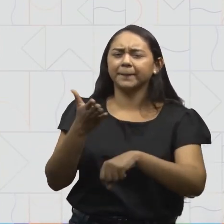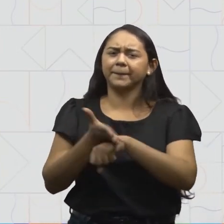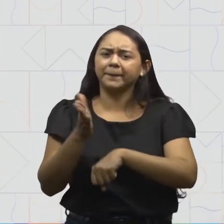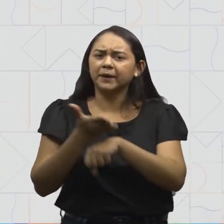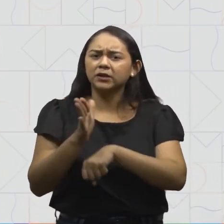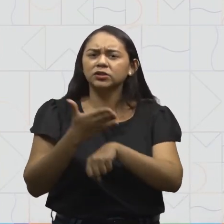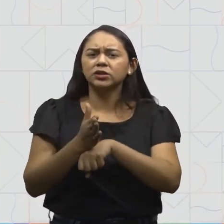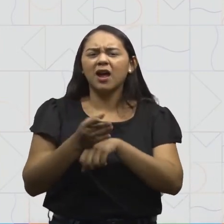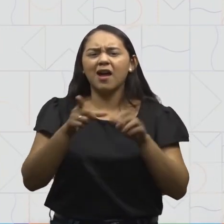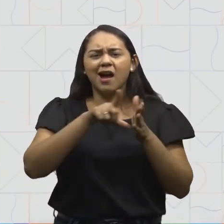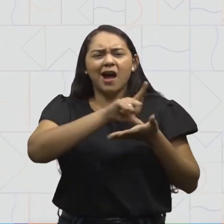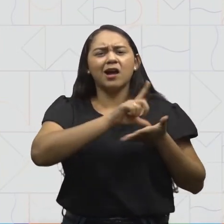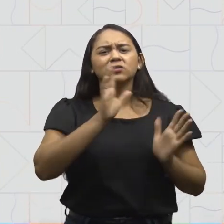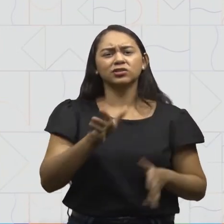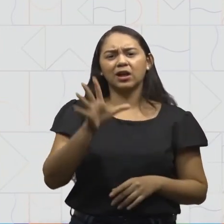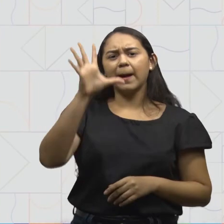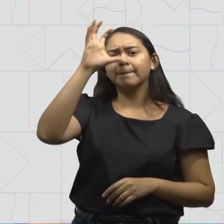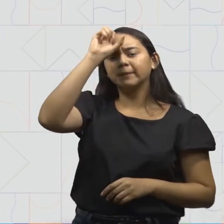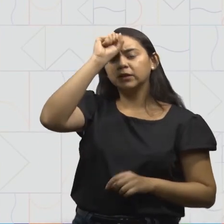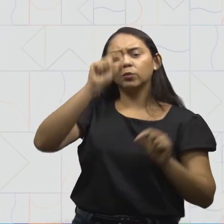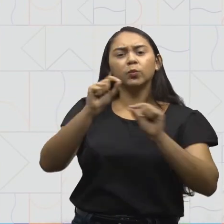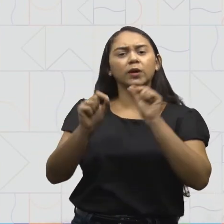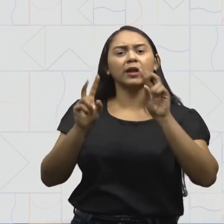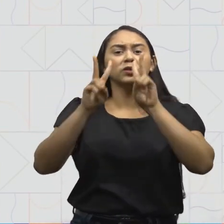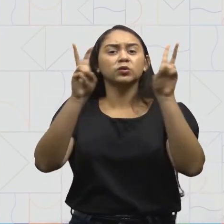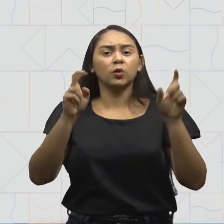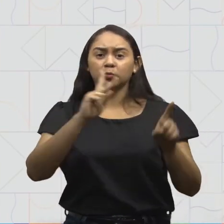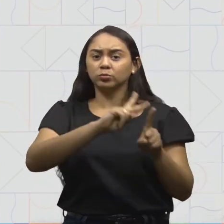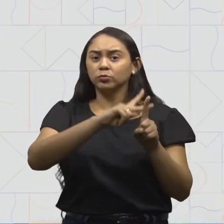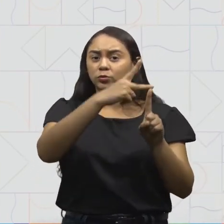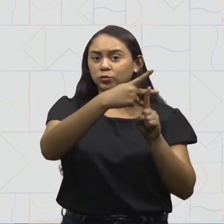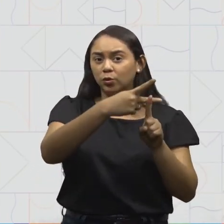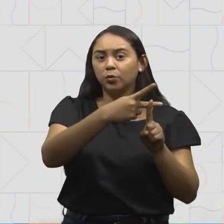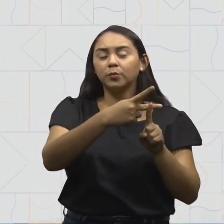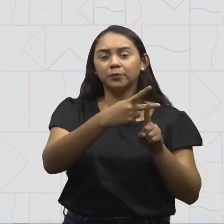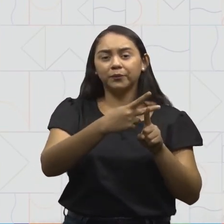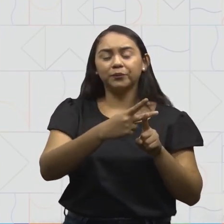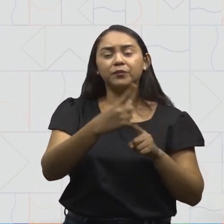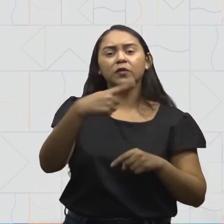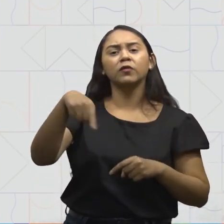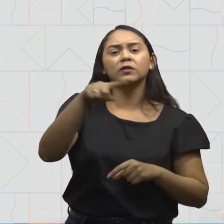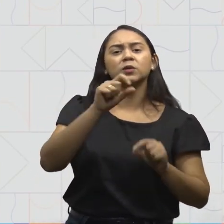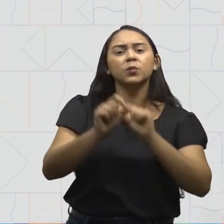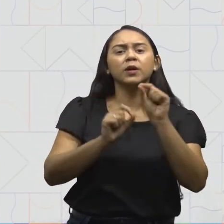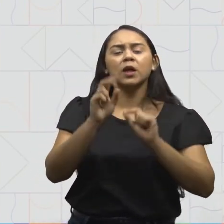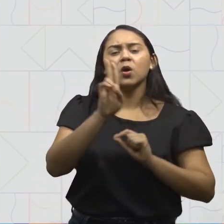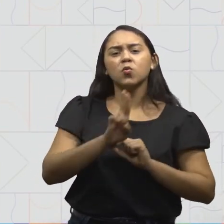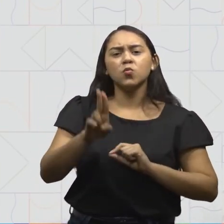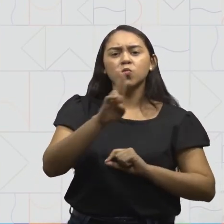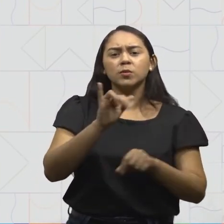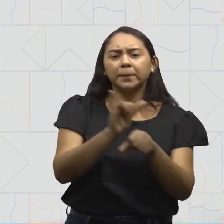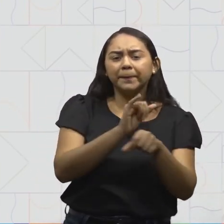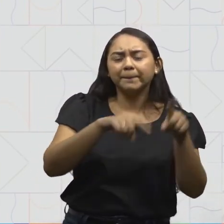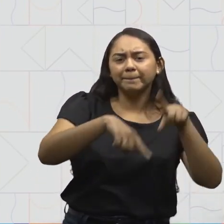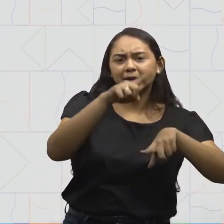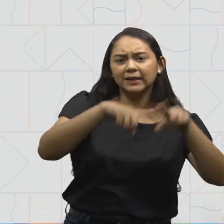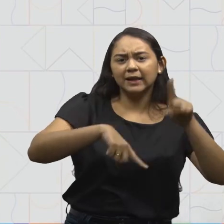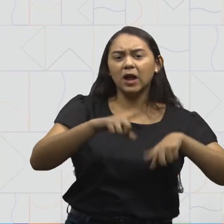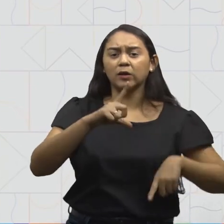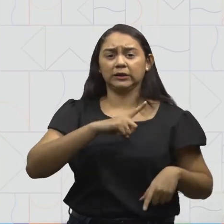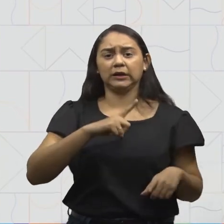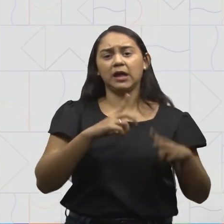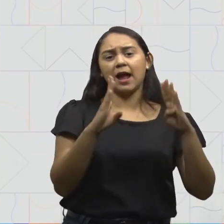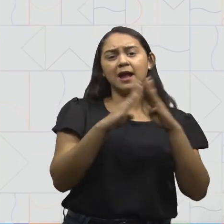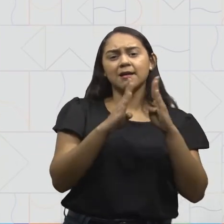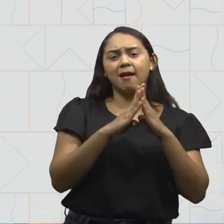praticar tudo o que nós aprendemos sobre o dobro. E vocês vão usar os materiais que tem